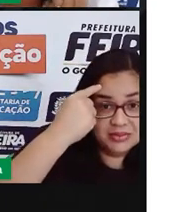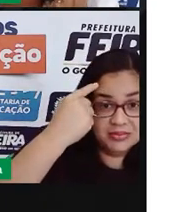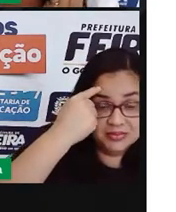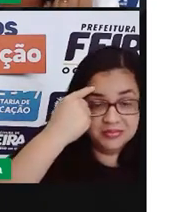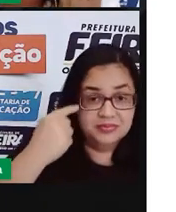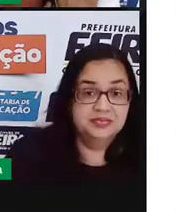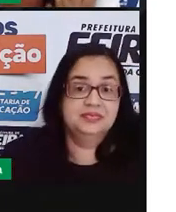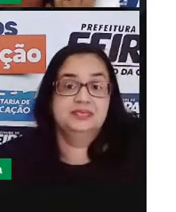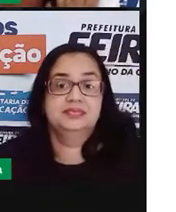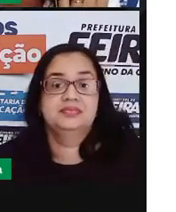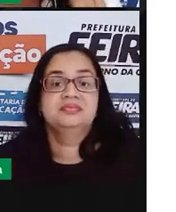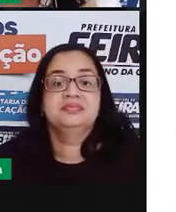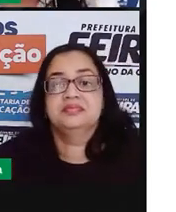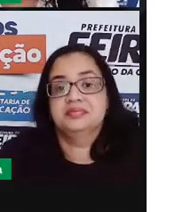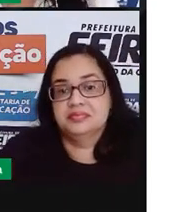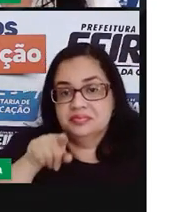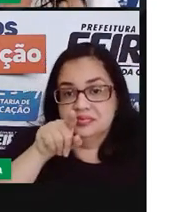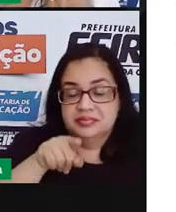Pensamento.